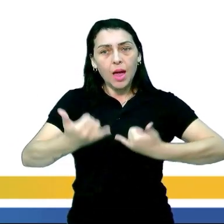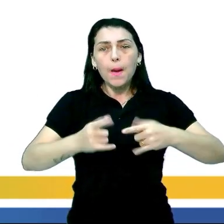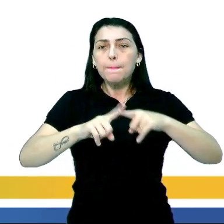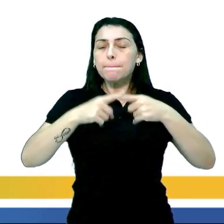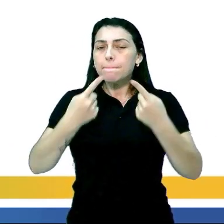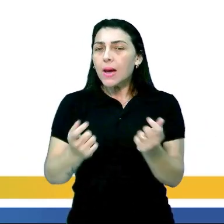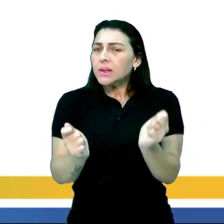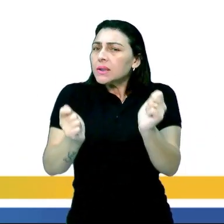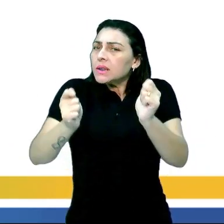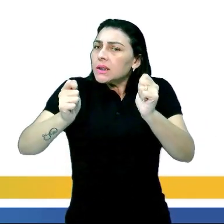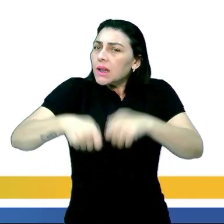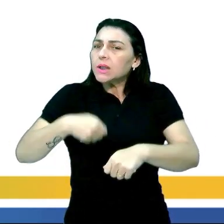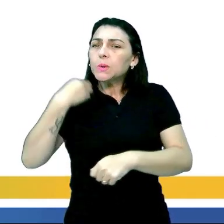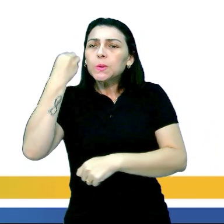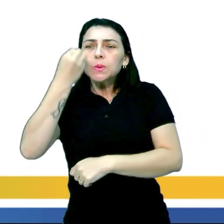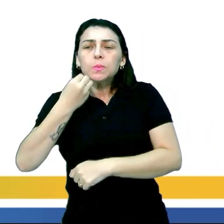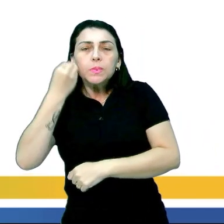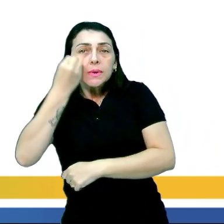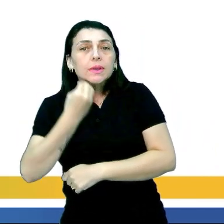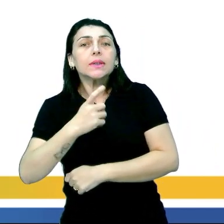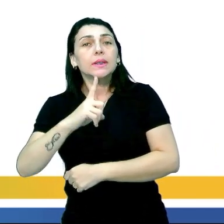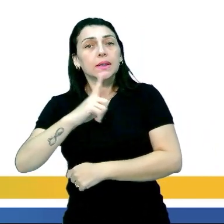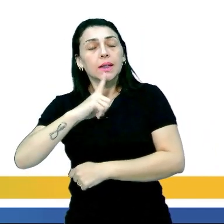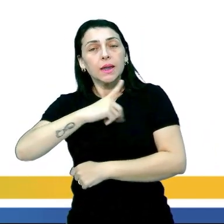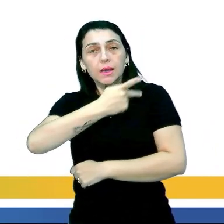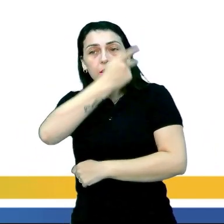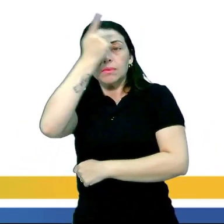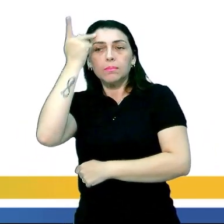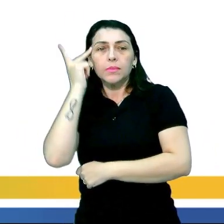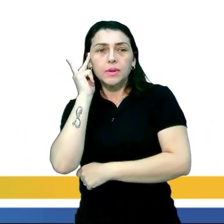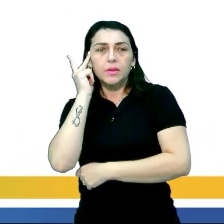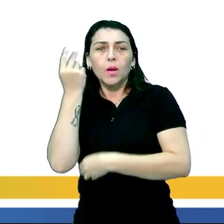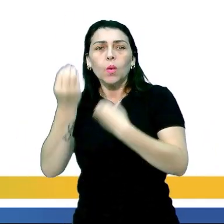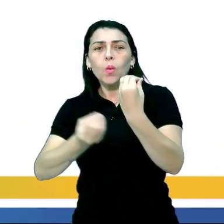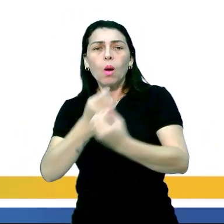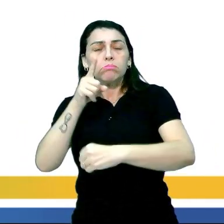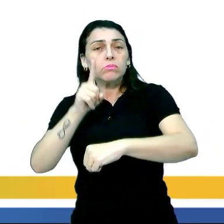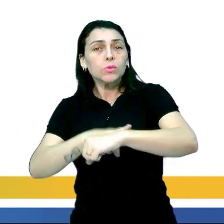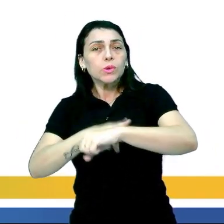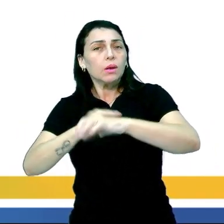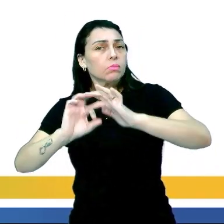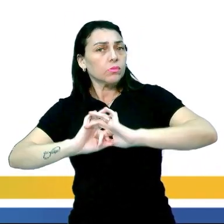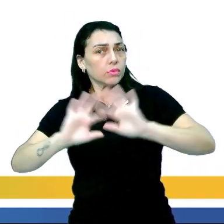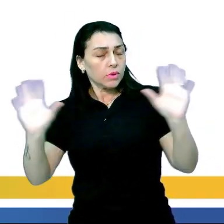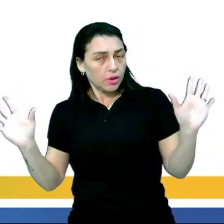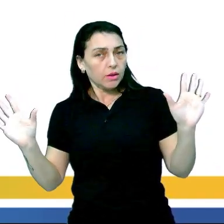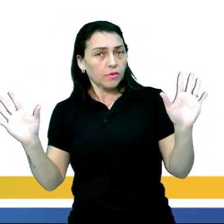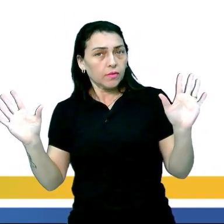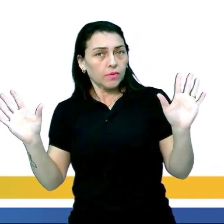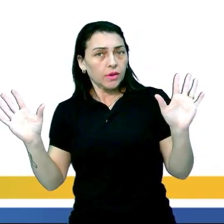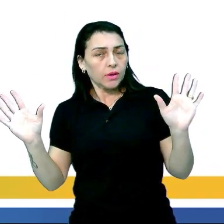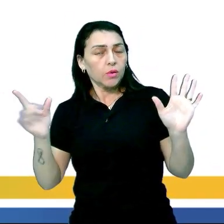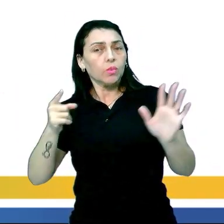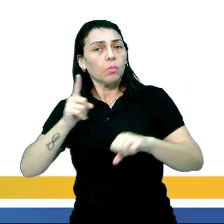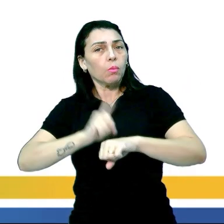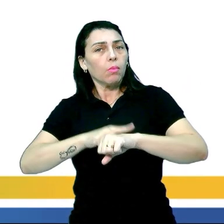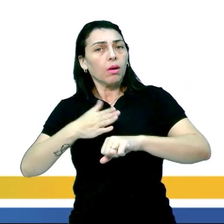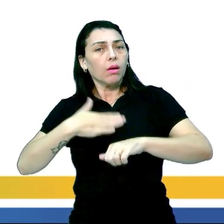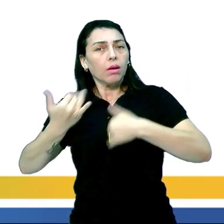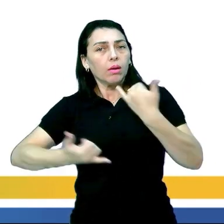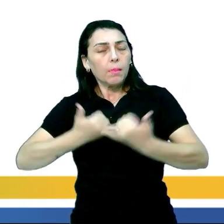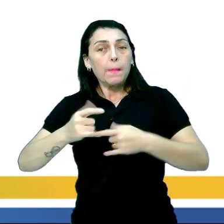mas que a capacidade para a experiência terão as pessoas com esse tempo livre.